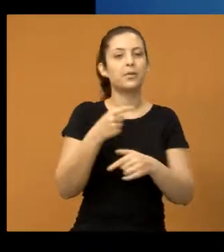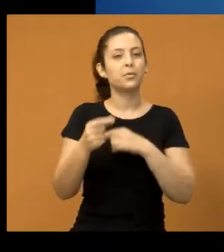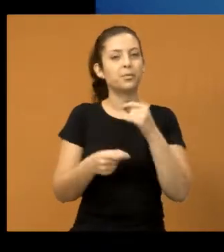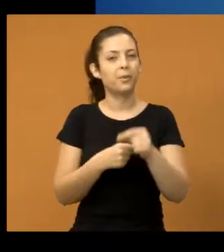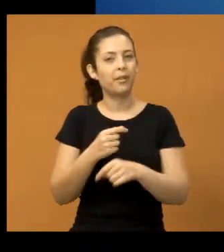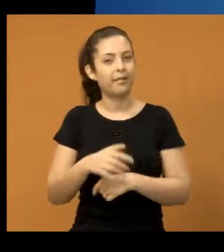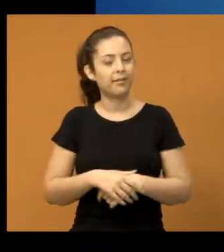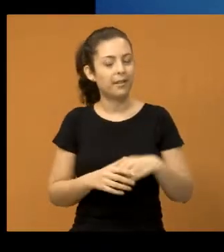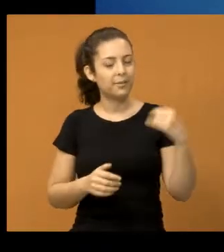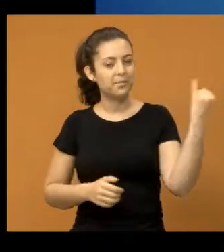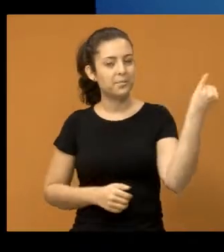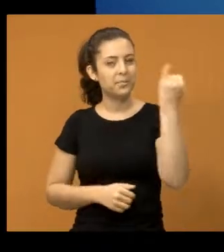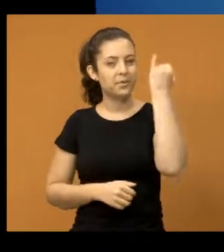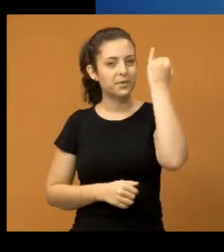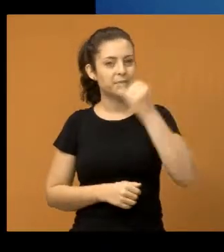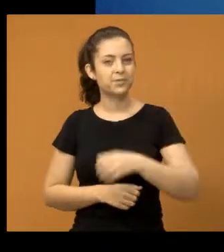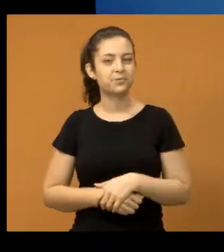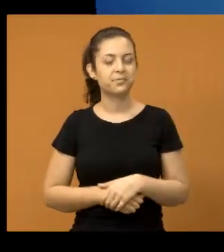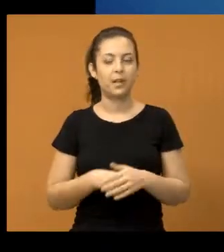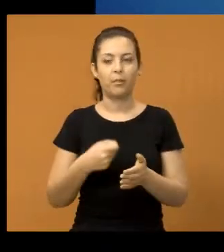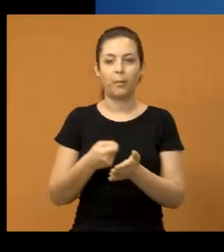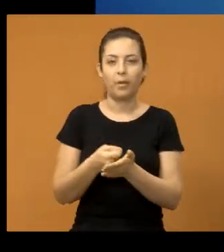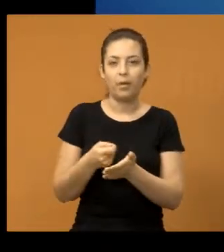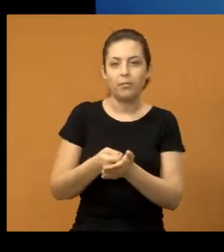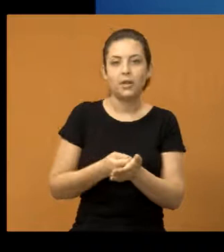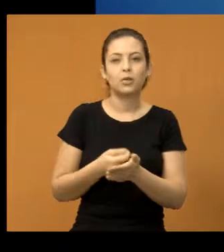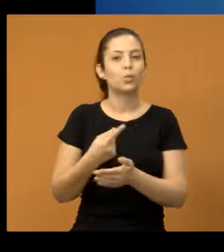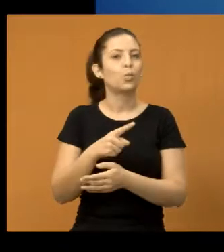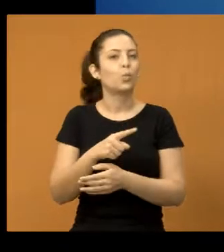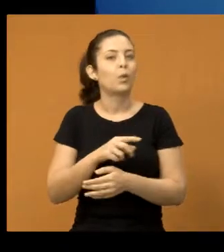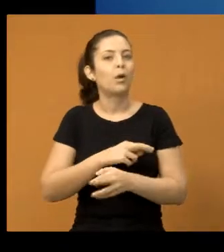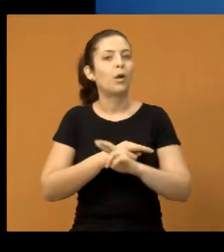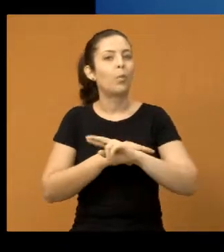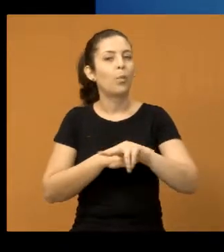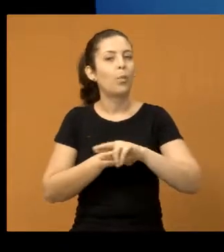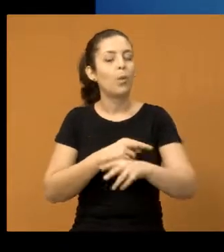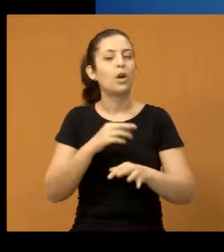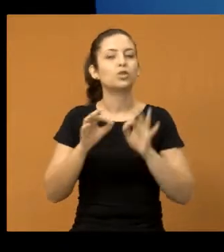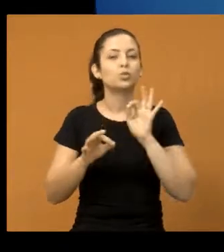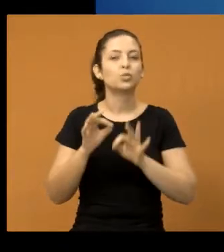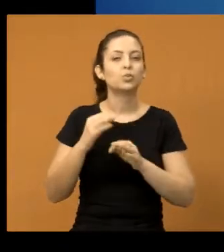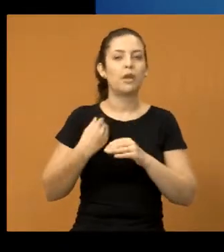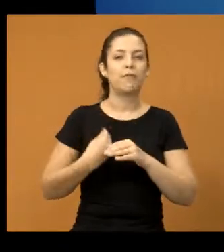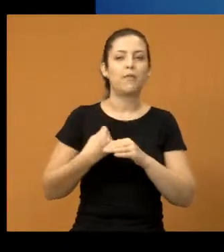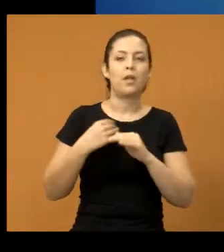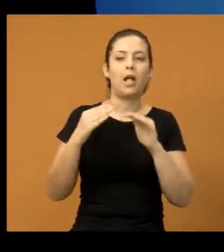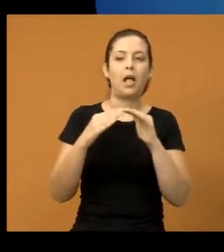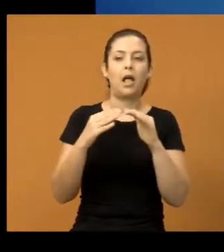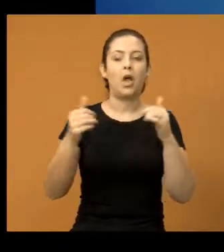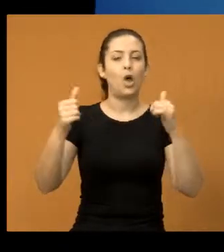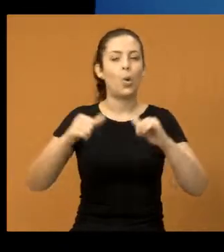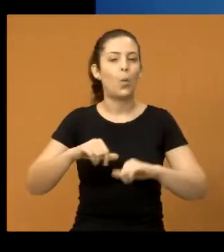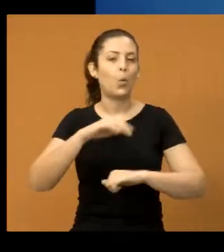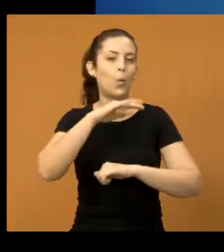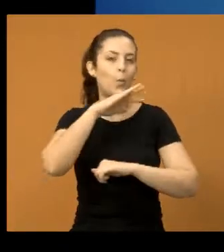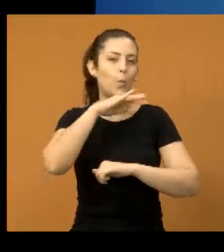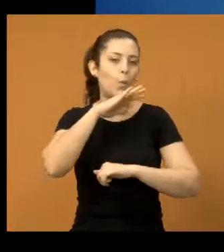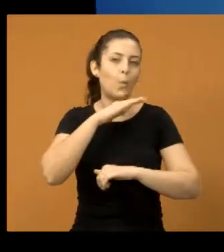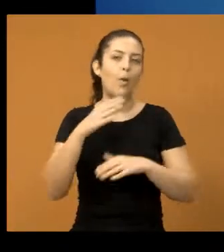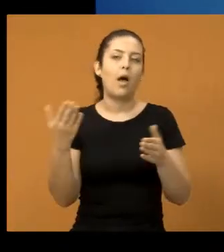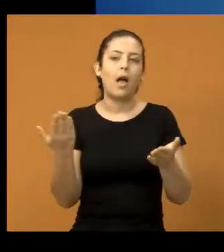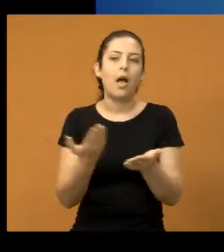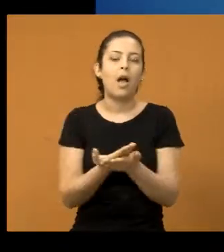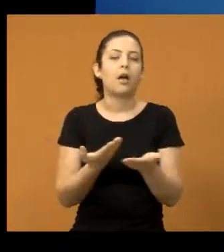é muito importante. Não vai cobrar. Não é justo o pessoal esse tempo inteiro morando em uma situação precária daquela e